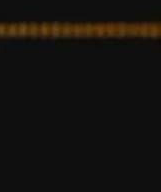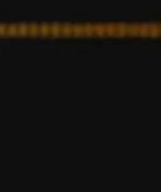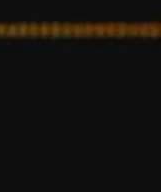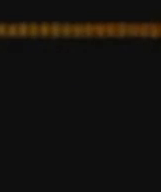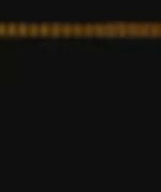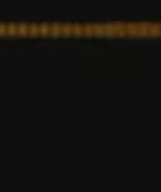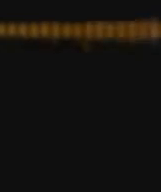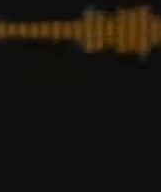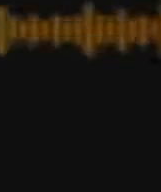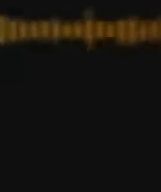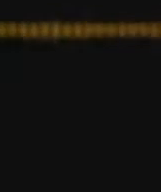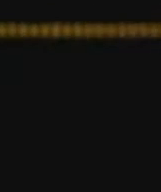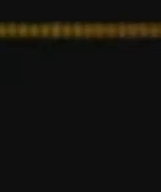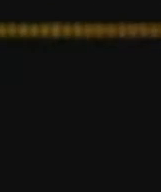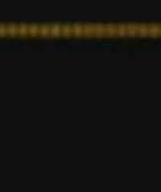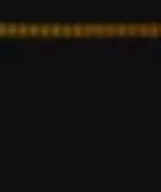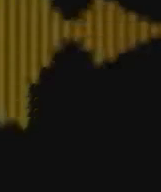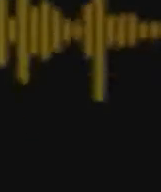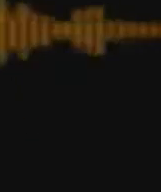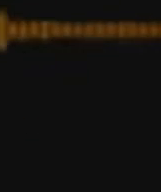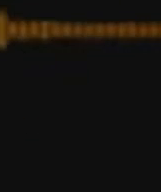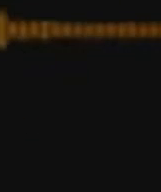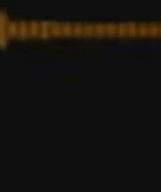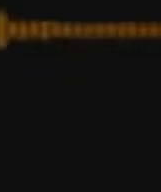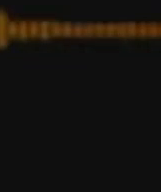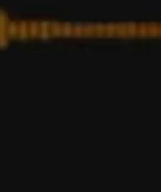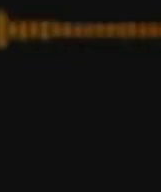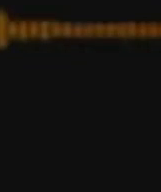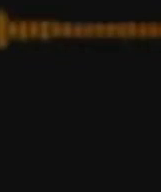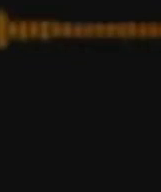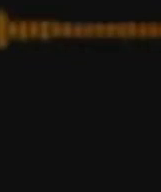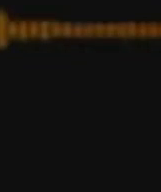senhor de ele. tudo errado. Tchau, a parte.